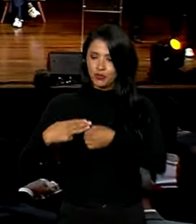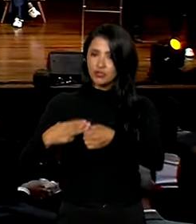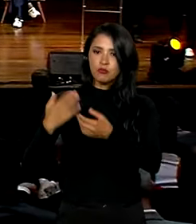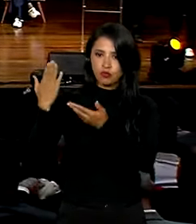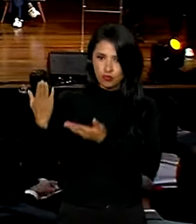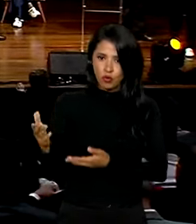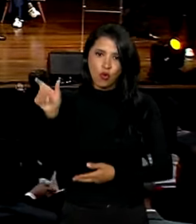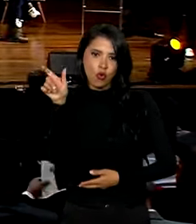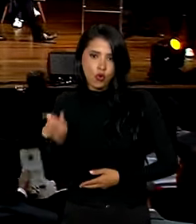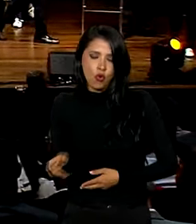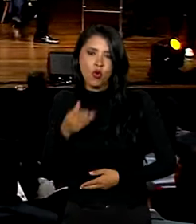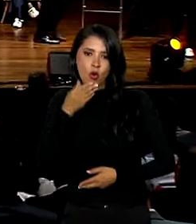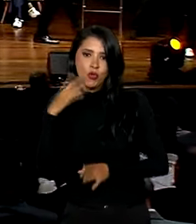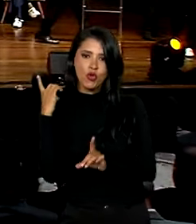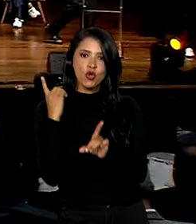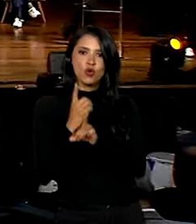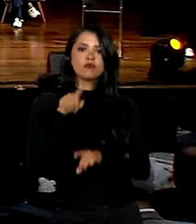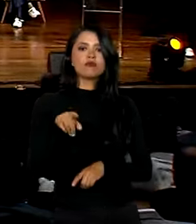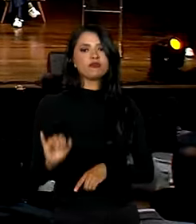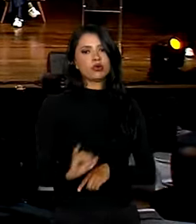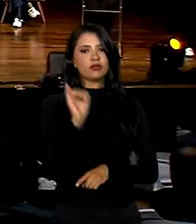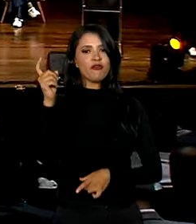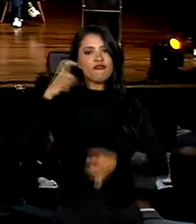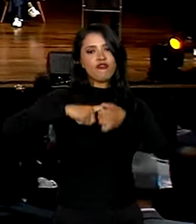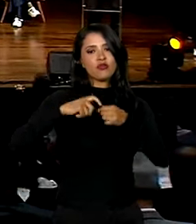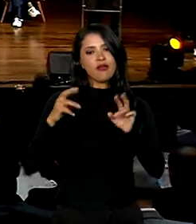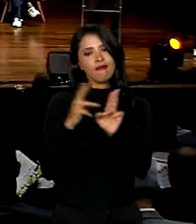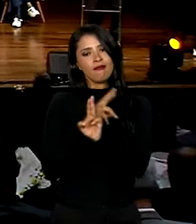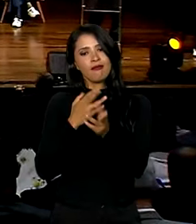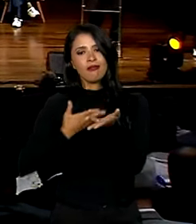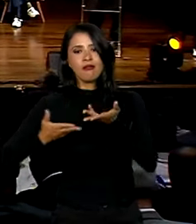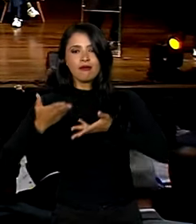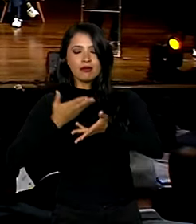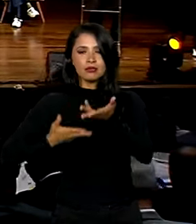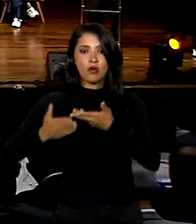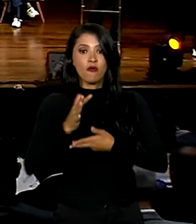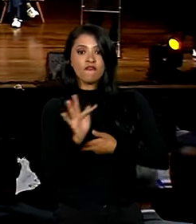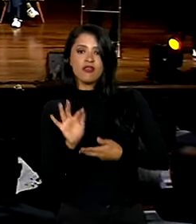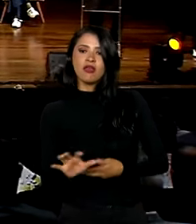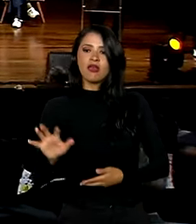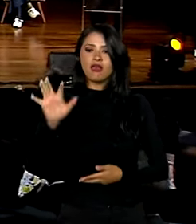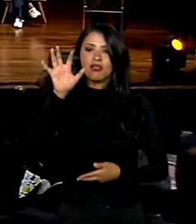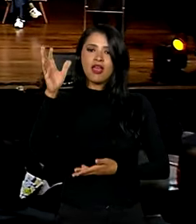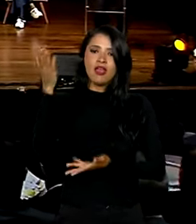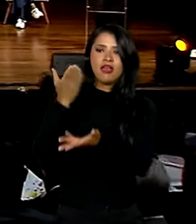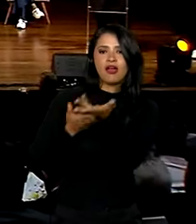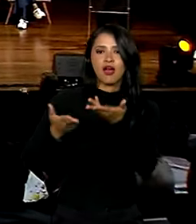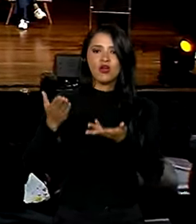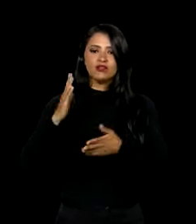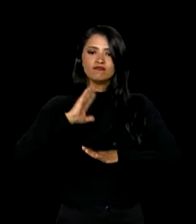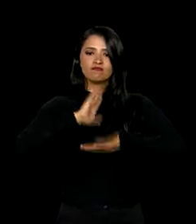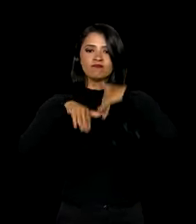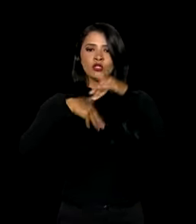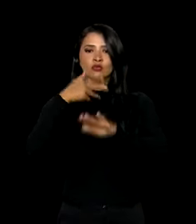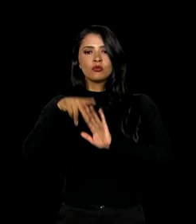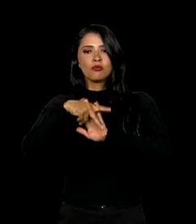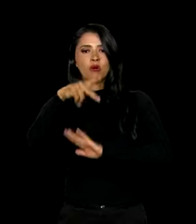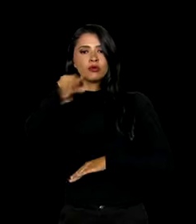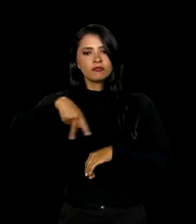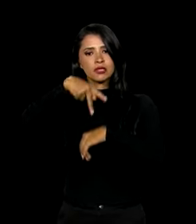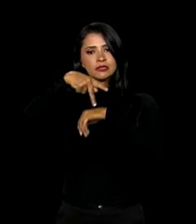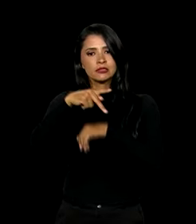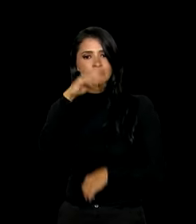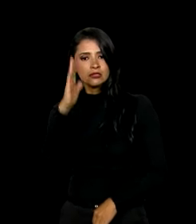um encontro fundamental para a retomada da boa relação entre os entes federados e para o desenvolvimento do Brasil. Nós, prefeitos